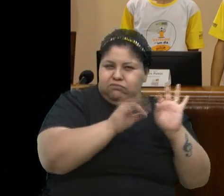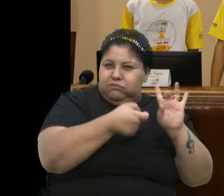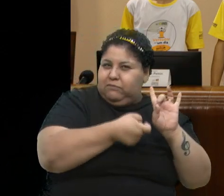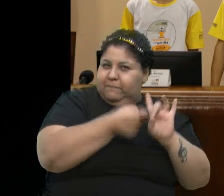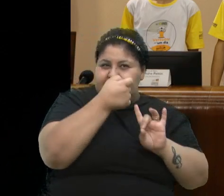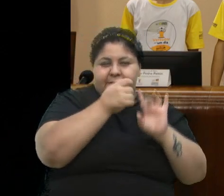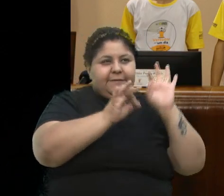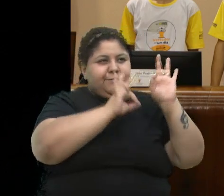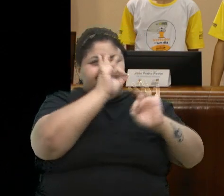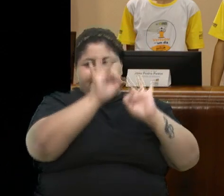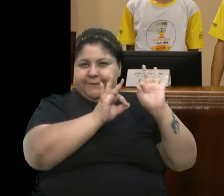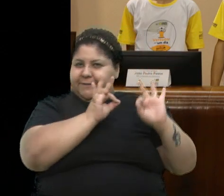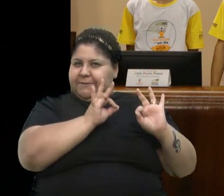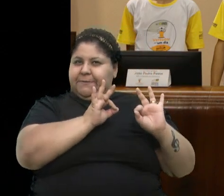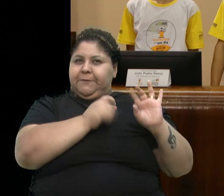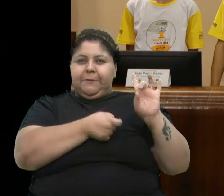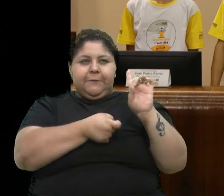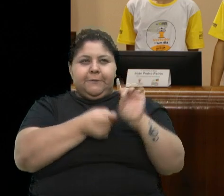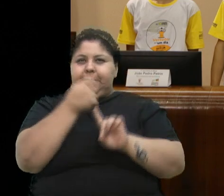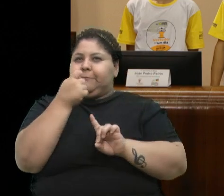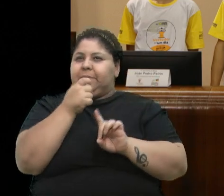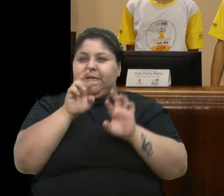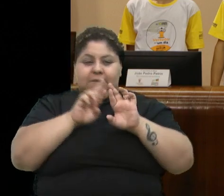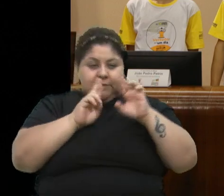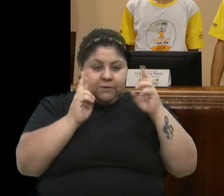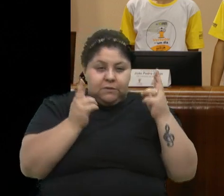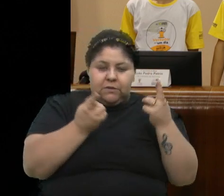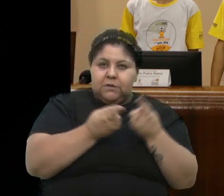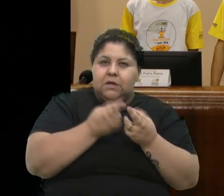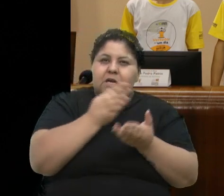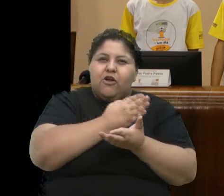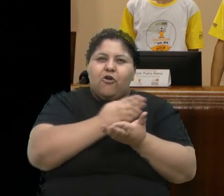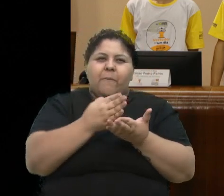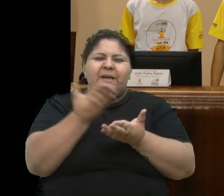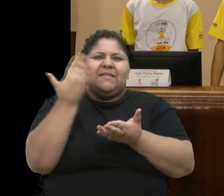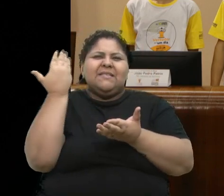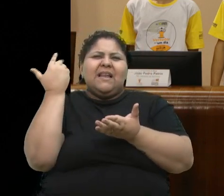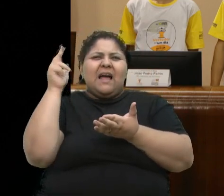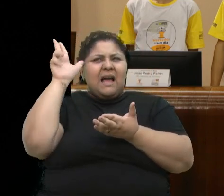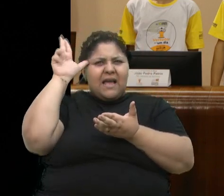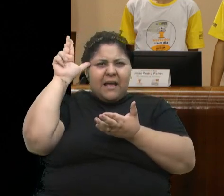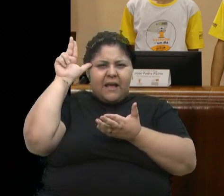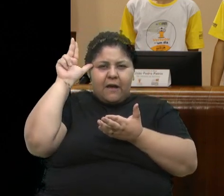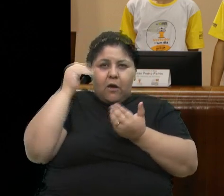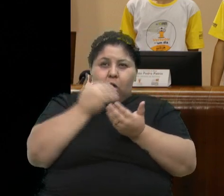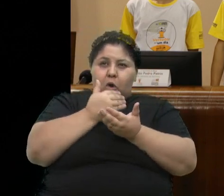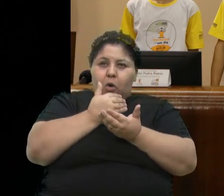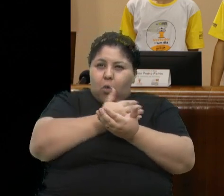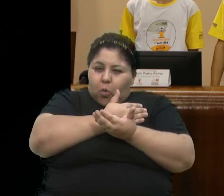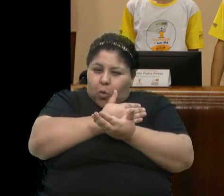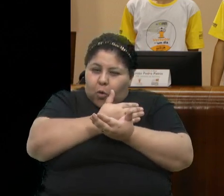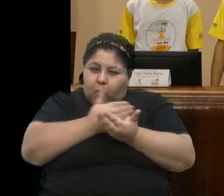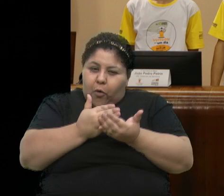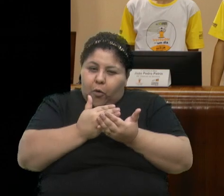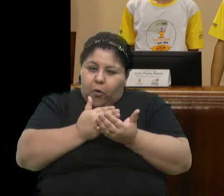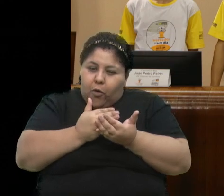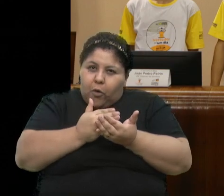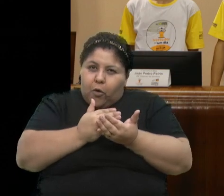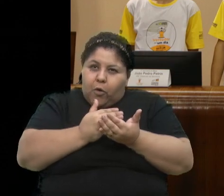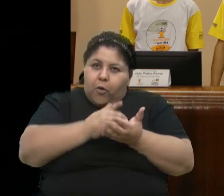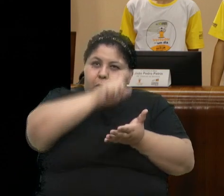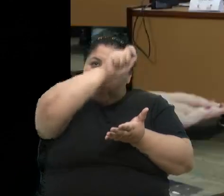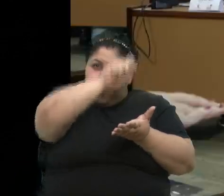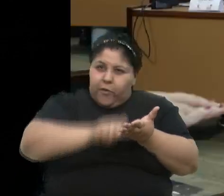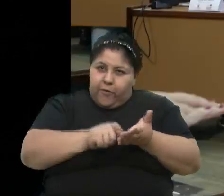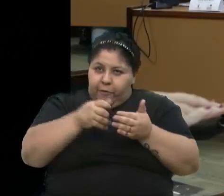organização, meses de reuniões. Ele começa lá em abril, quando inicia o processo de inscrições, a gente